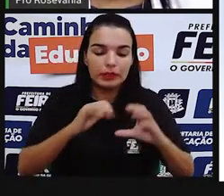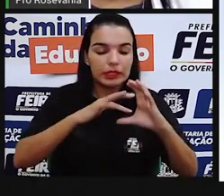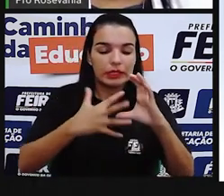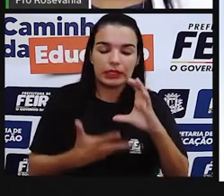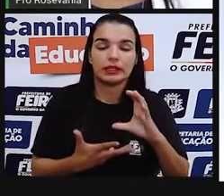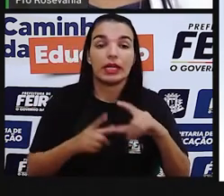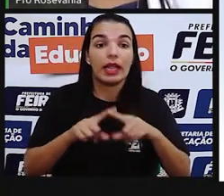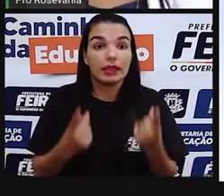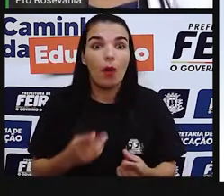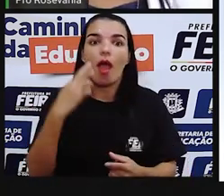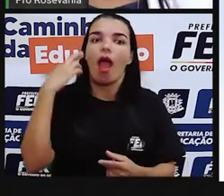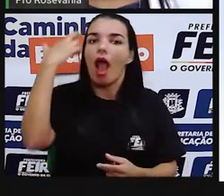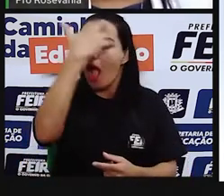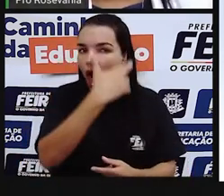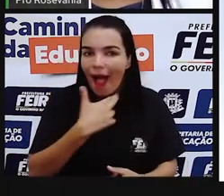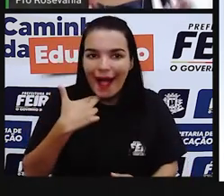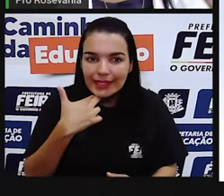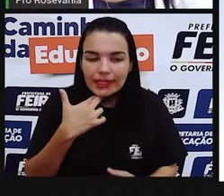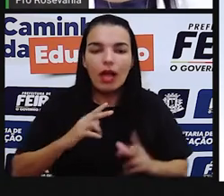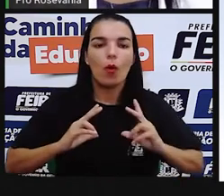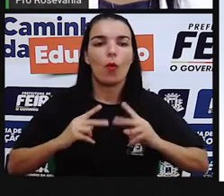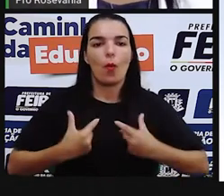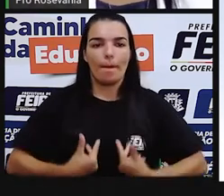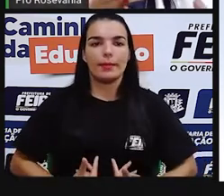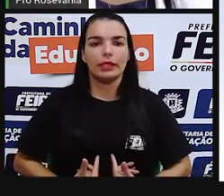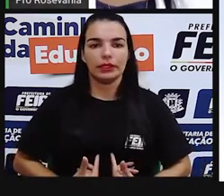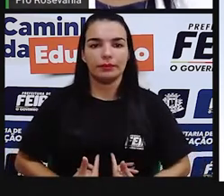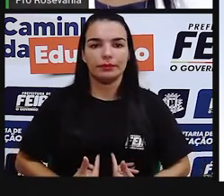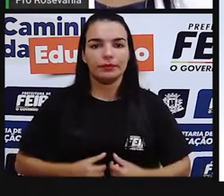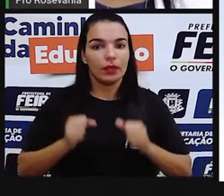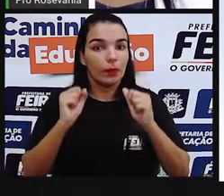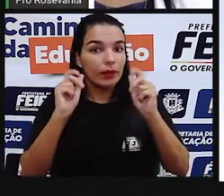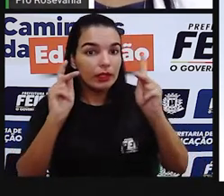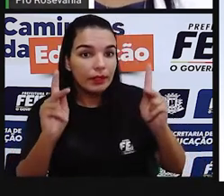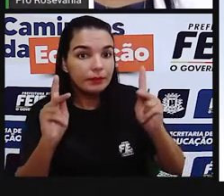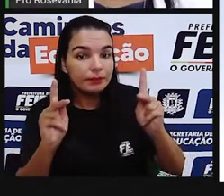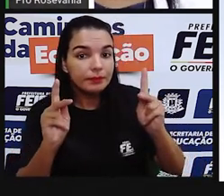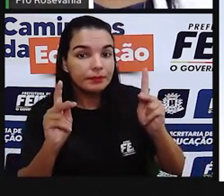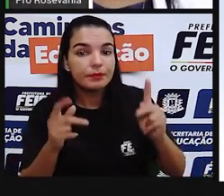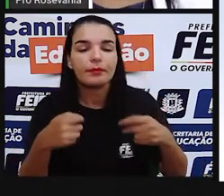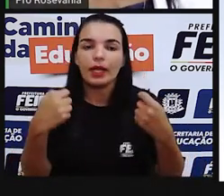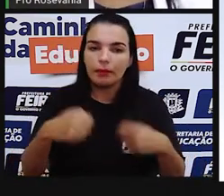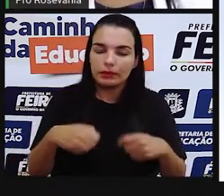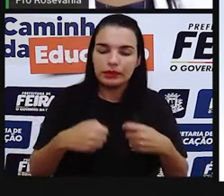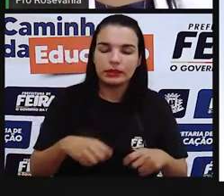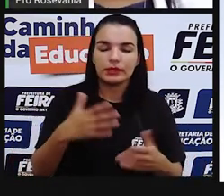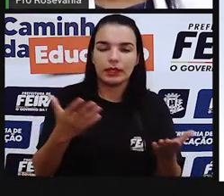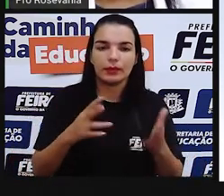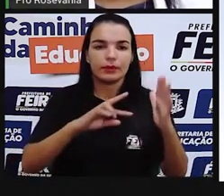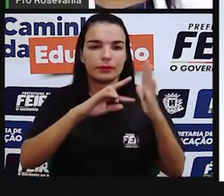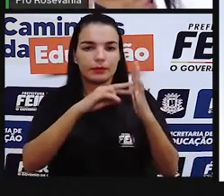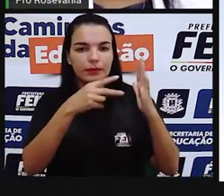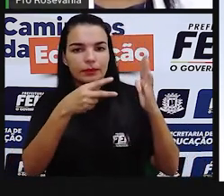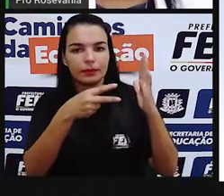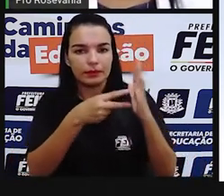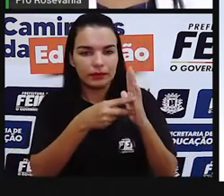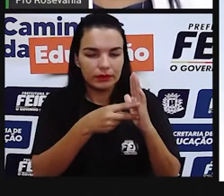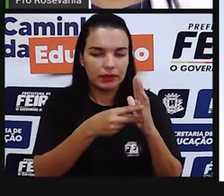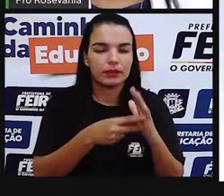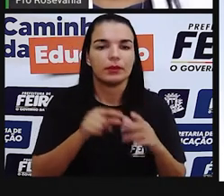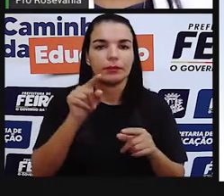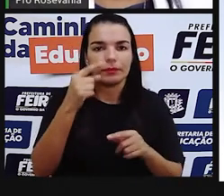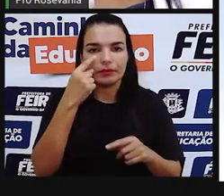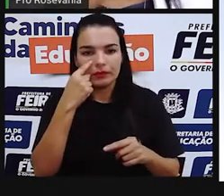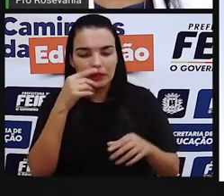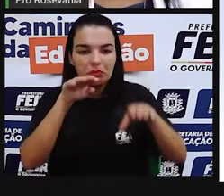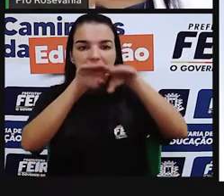humana. Então, a deveria ser tratado como raça humana. Mas a realidade é o que é propriamente esse conceito aí para dar o ar para o topo de